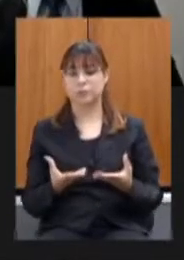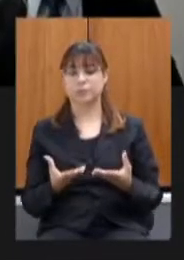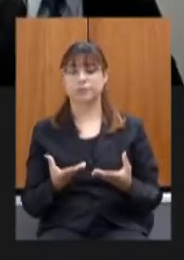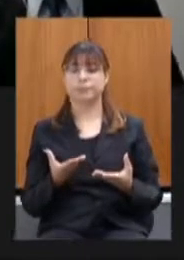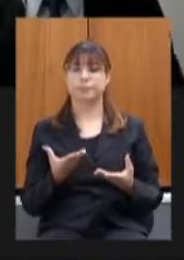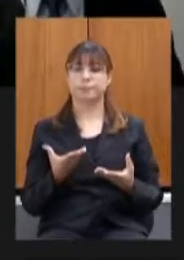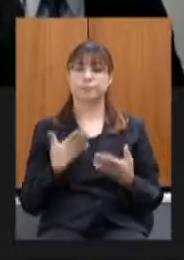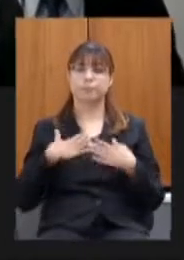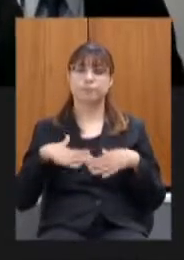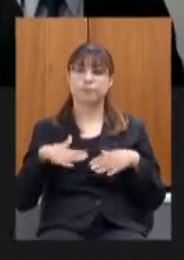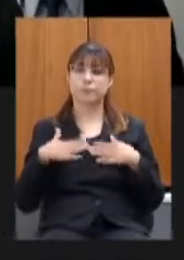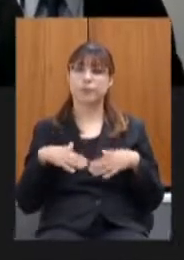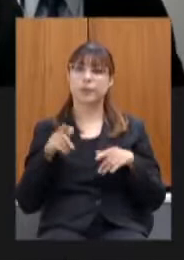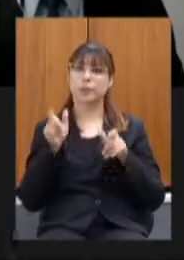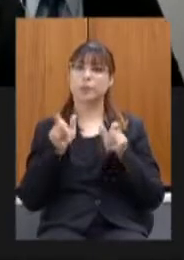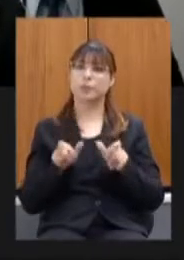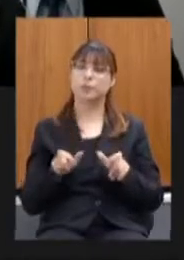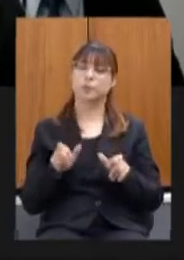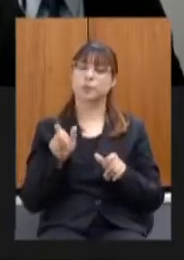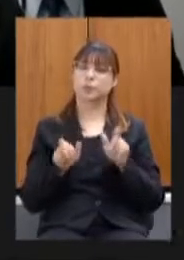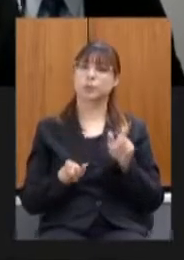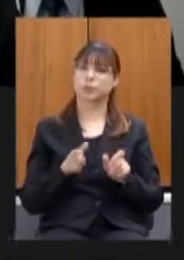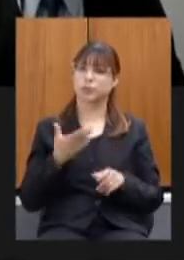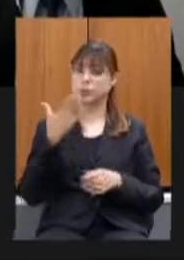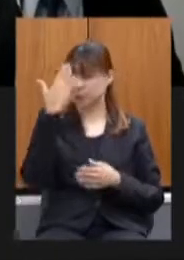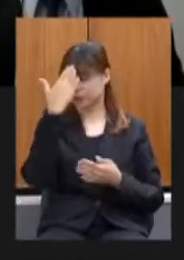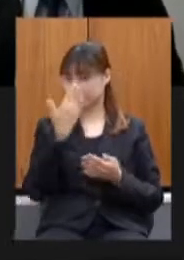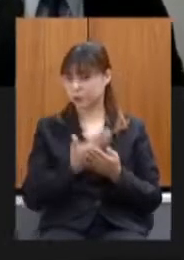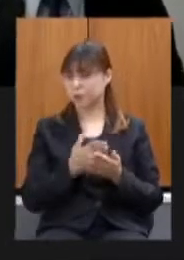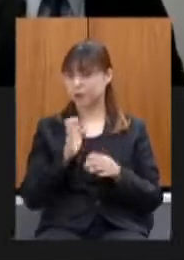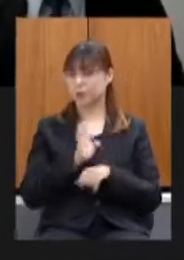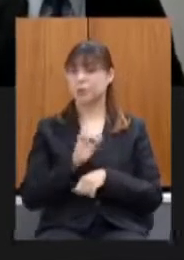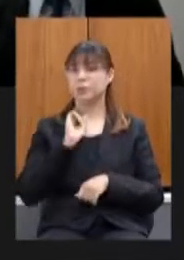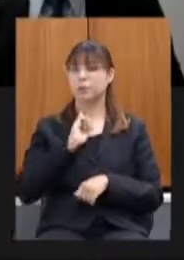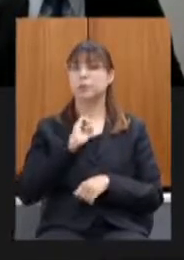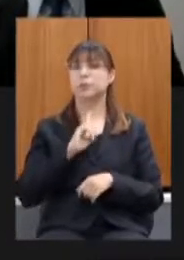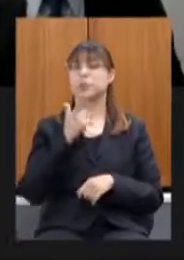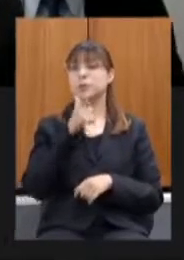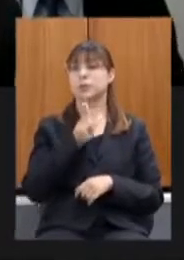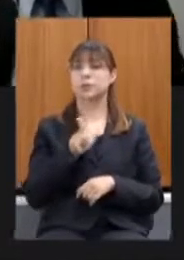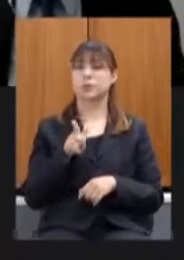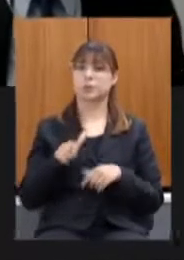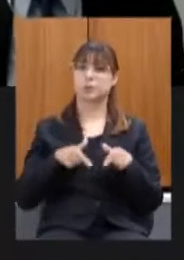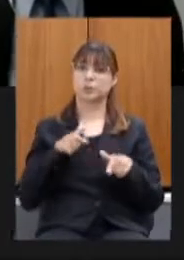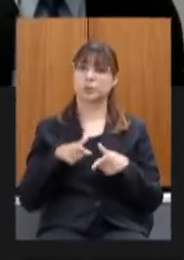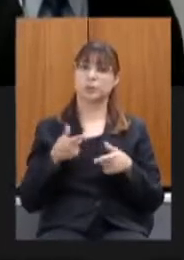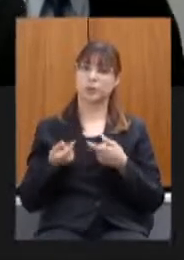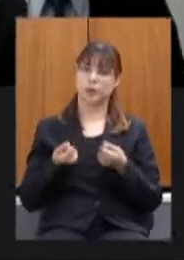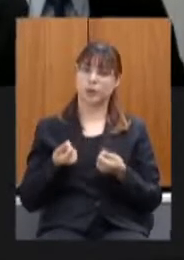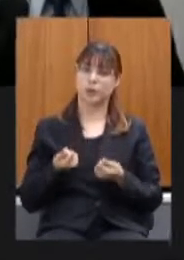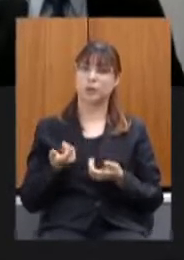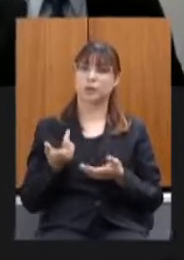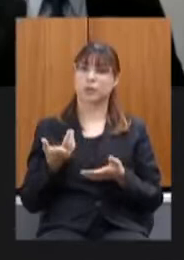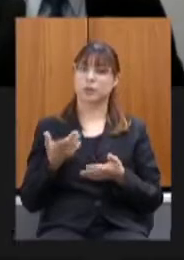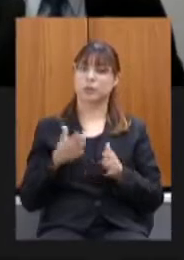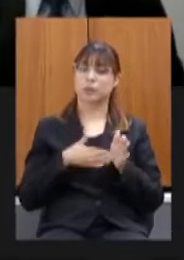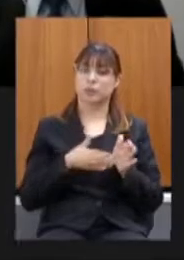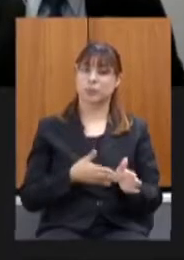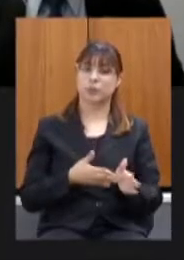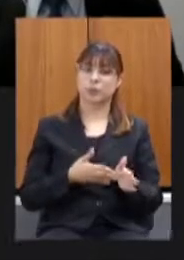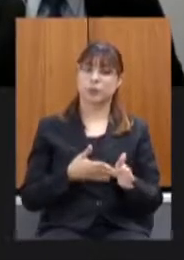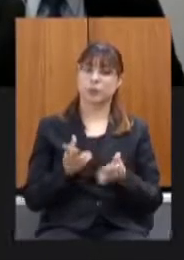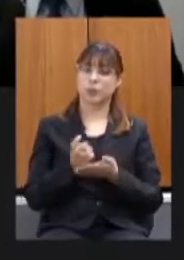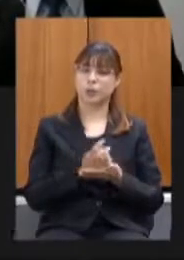Minas Gerais que a gente consiga dar melhores condições de interação com a fazenda no acompanhamento tributário há ainda 40